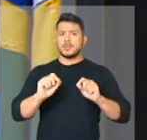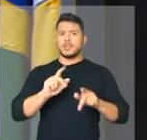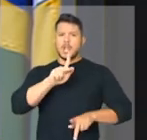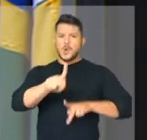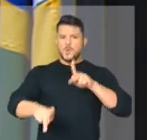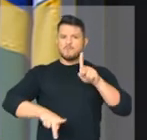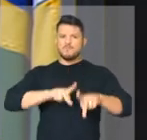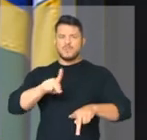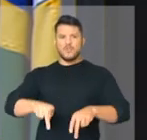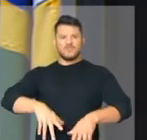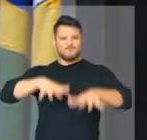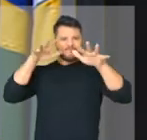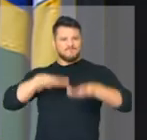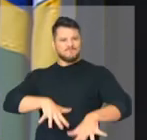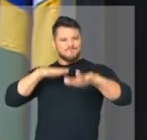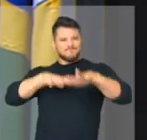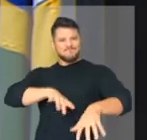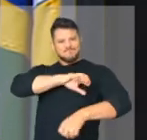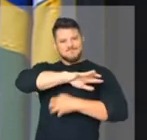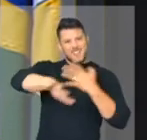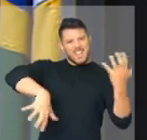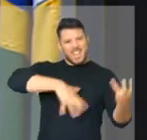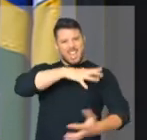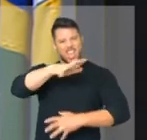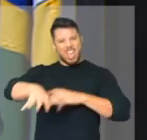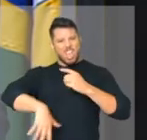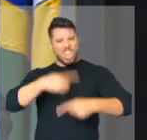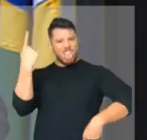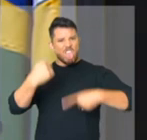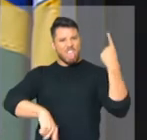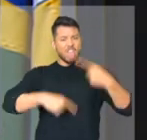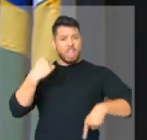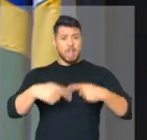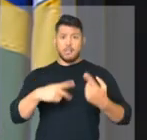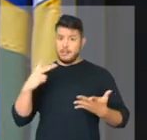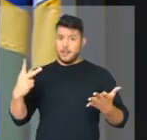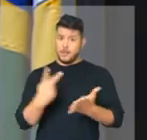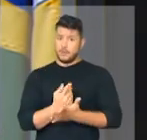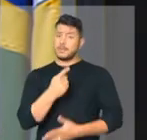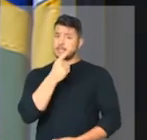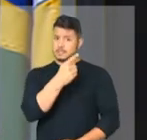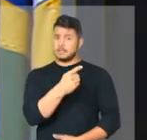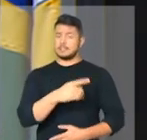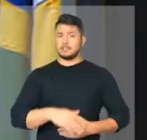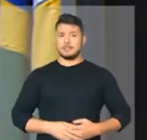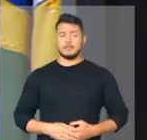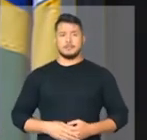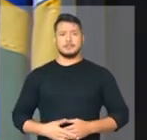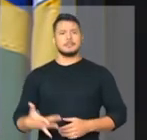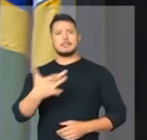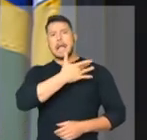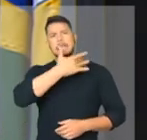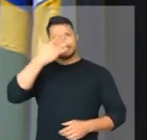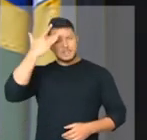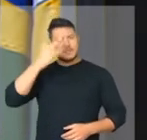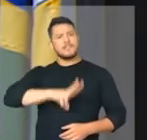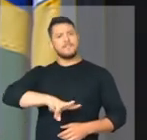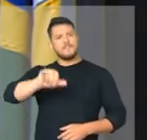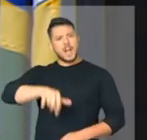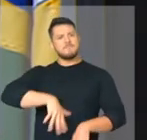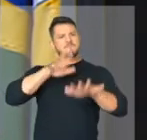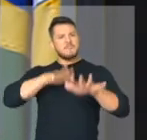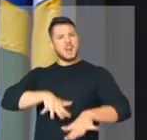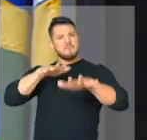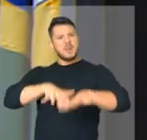povo se insurge contra a ditadura comunista de Cuba. As pessoas estão indo às ruas para